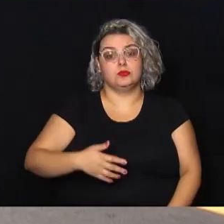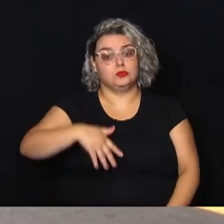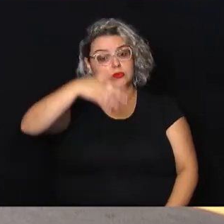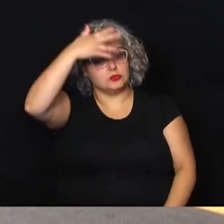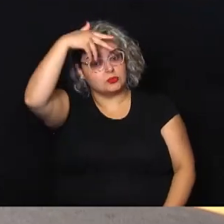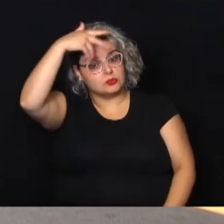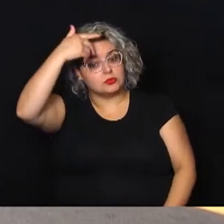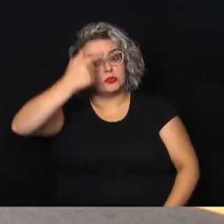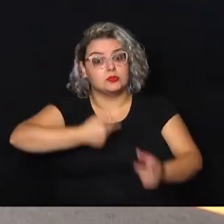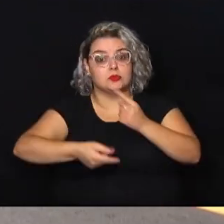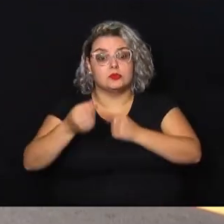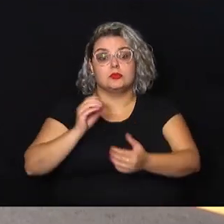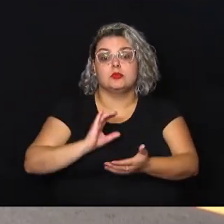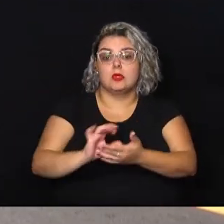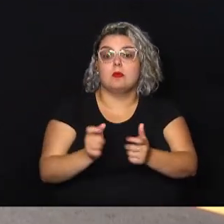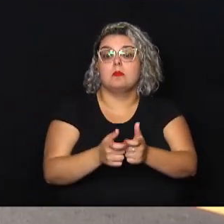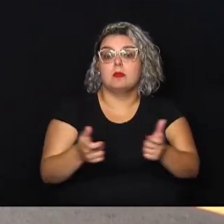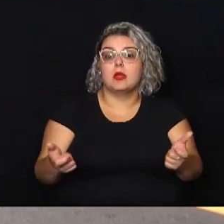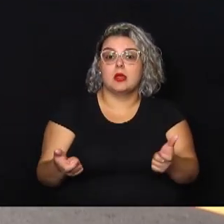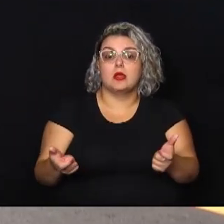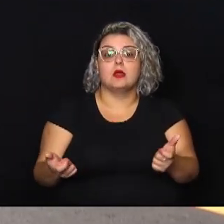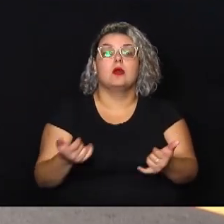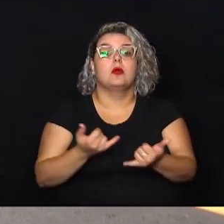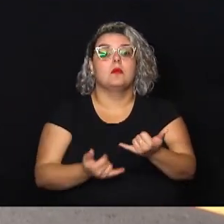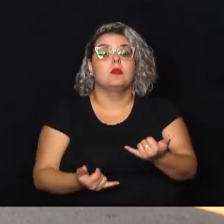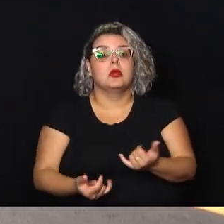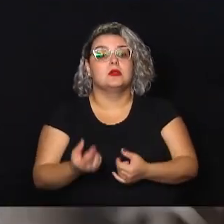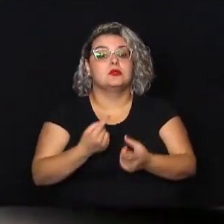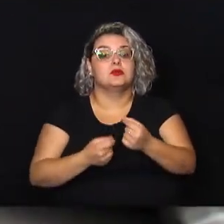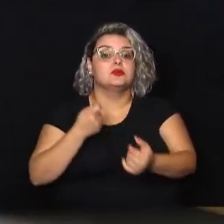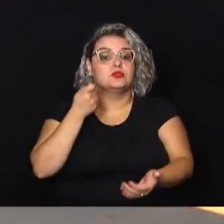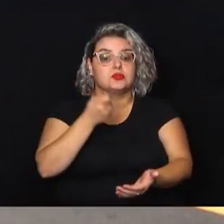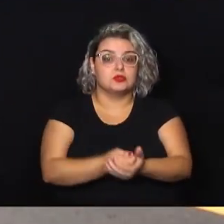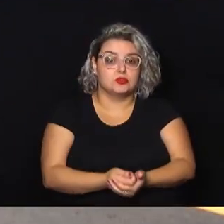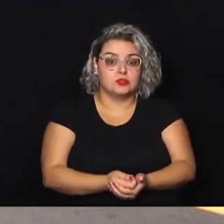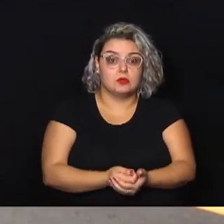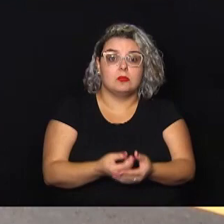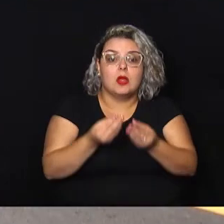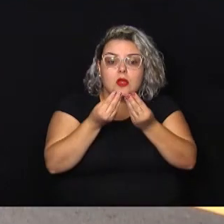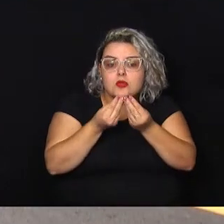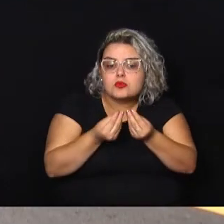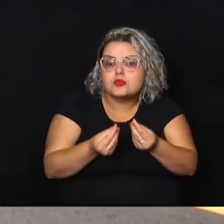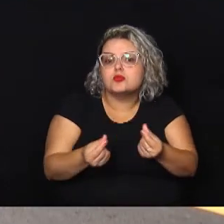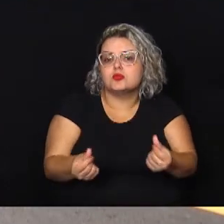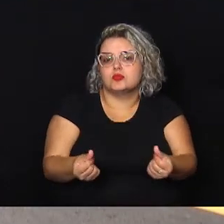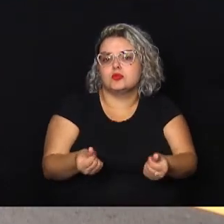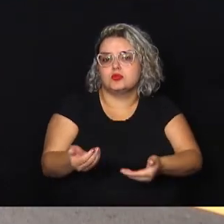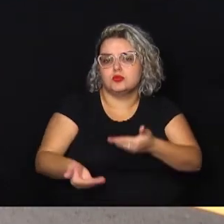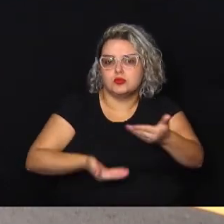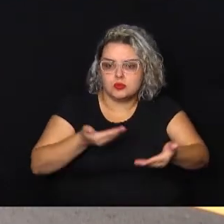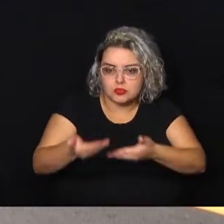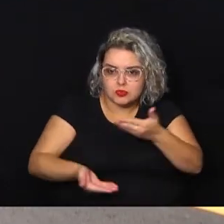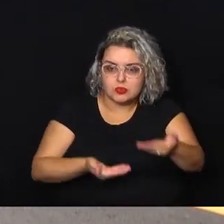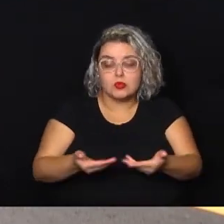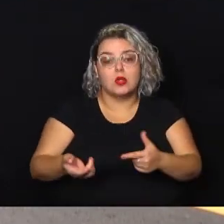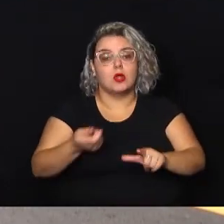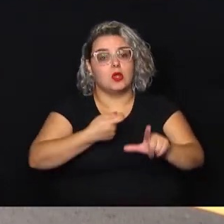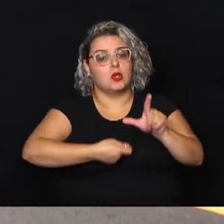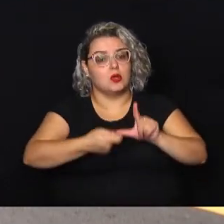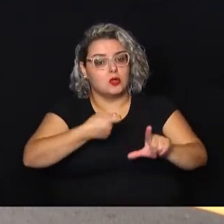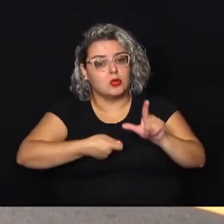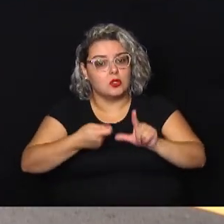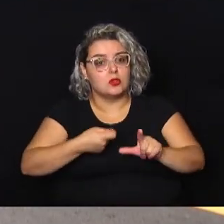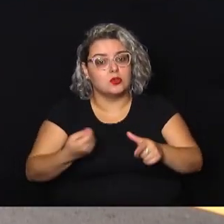destinou a maior parte das emendas impositivas para o aprimoramento dos serviços de logística de